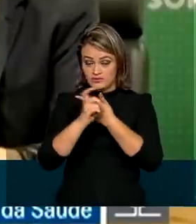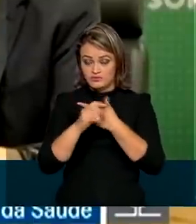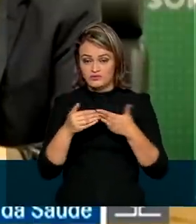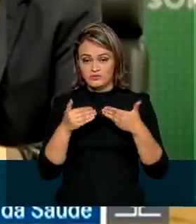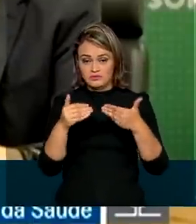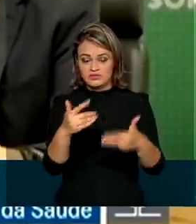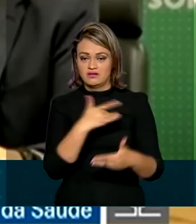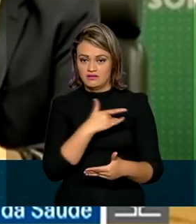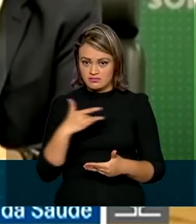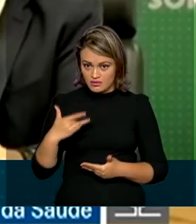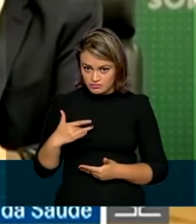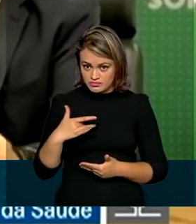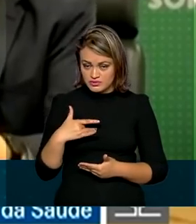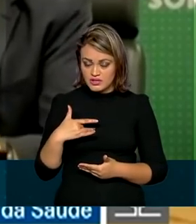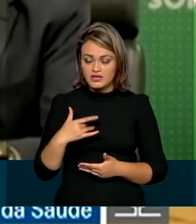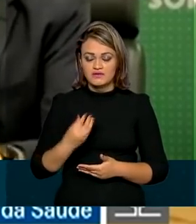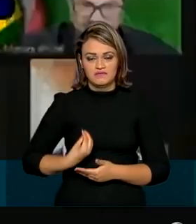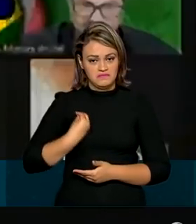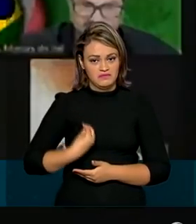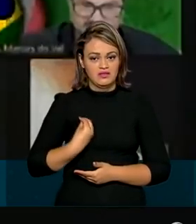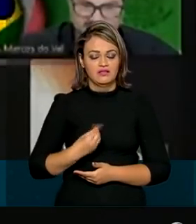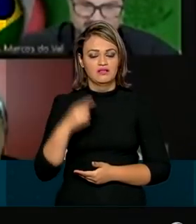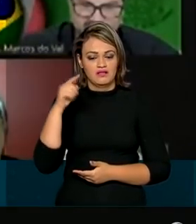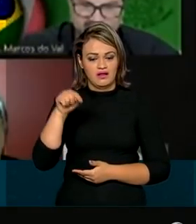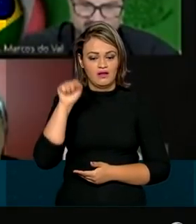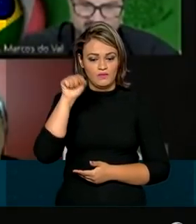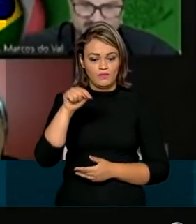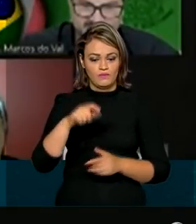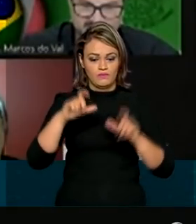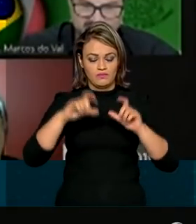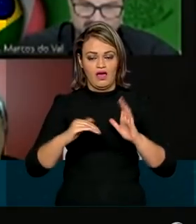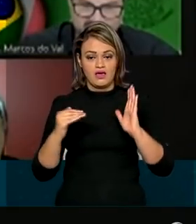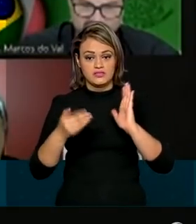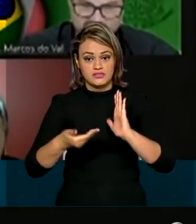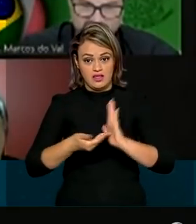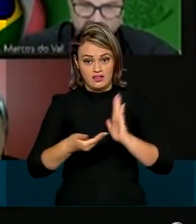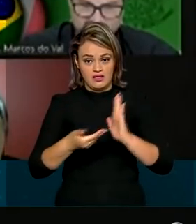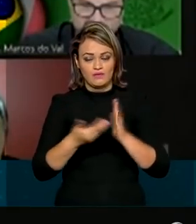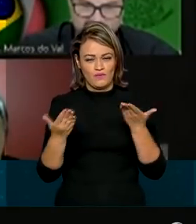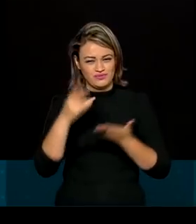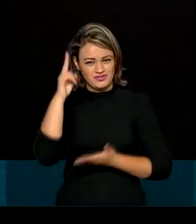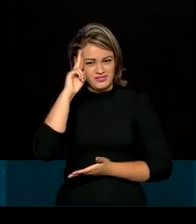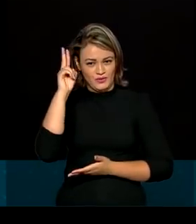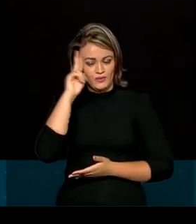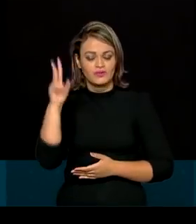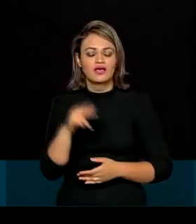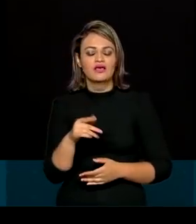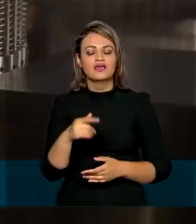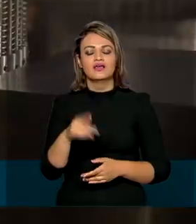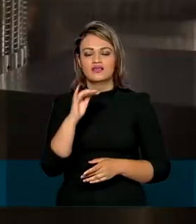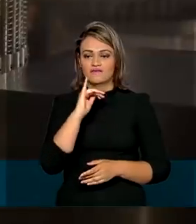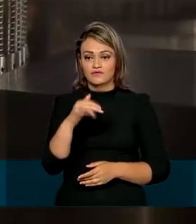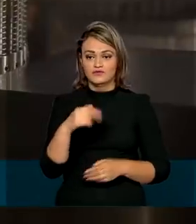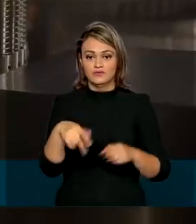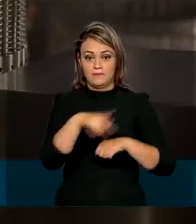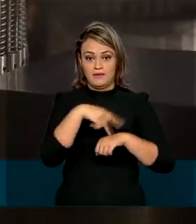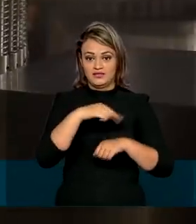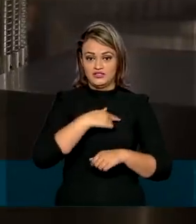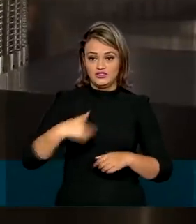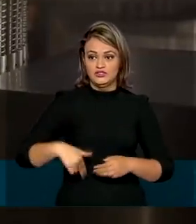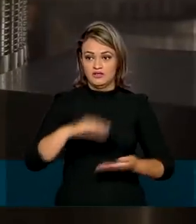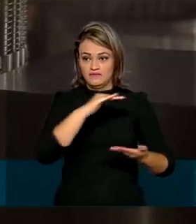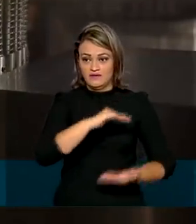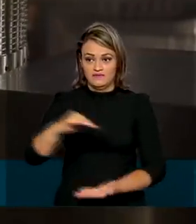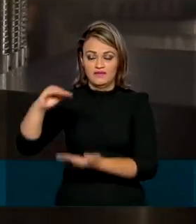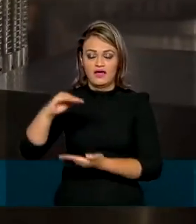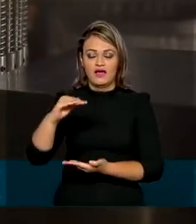Ministério da Saúde esteve no Senado nesta segunda-feira e confirmou que a China vai enviar no próximo dia 21